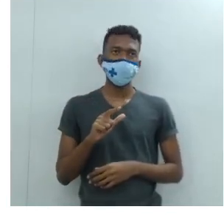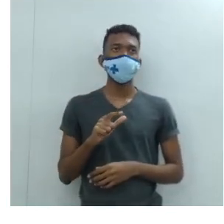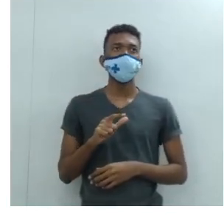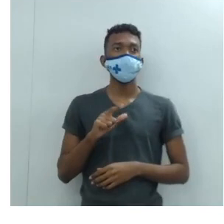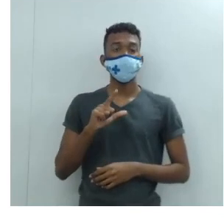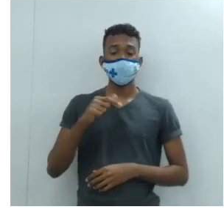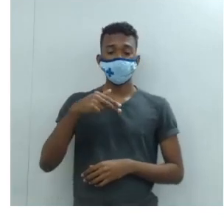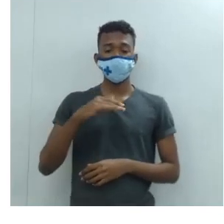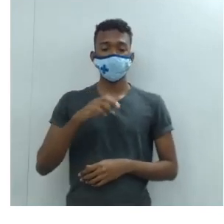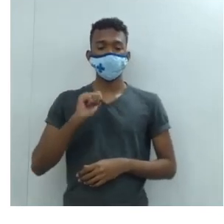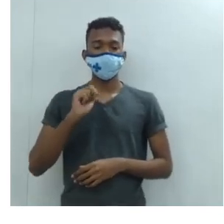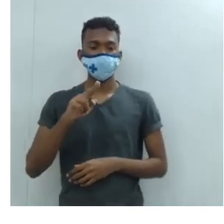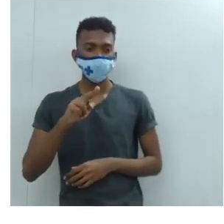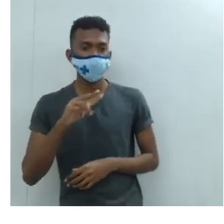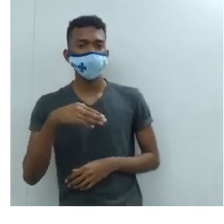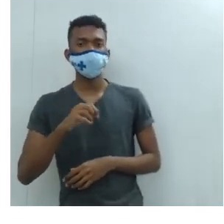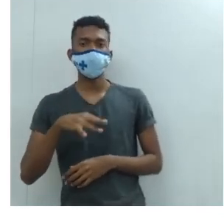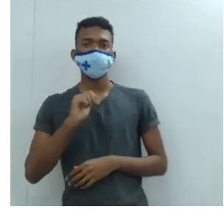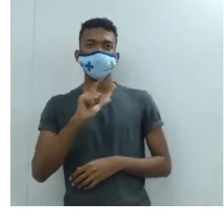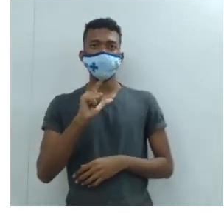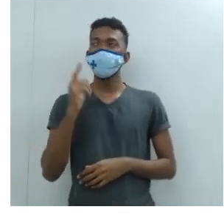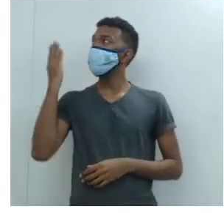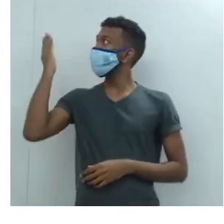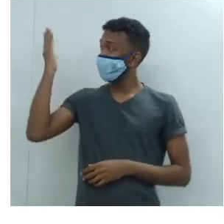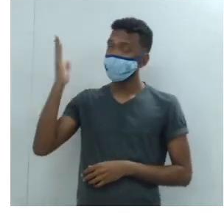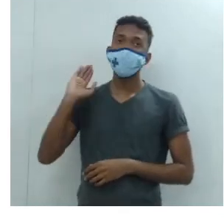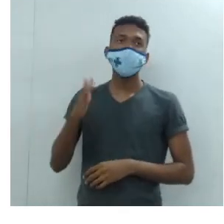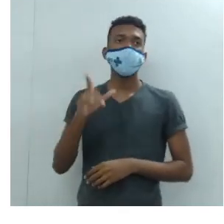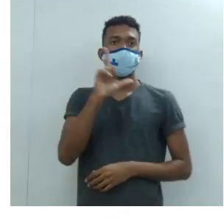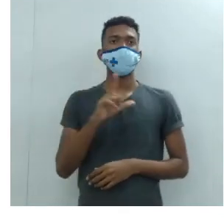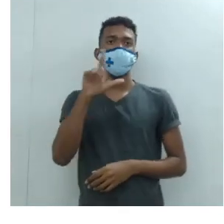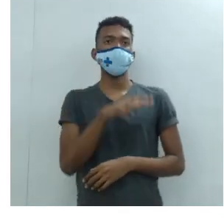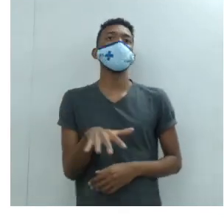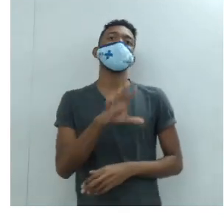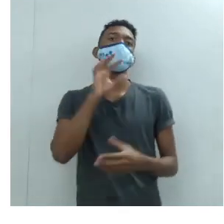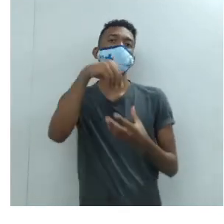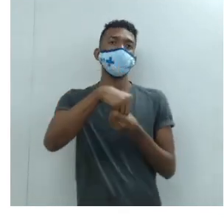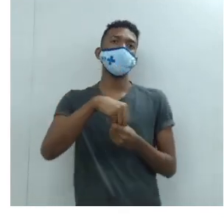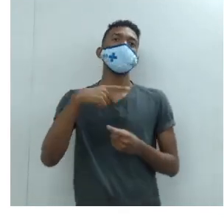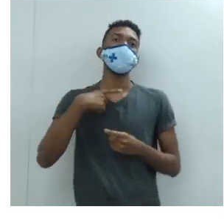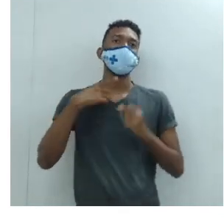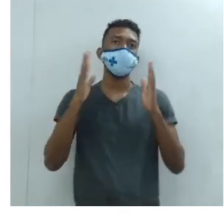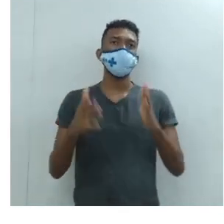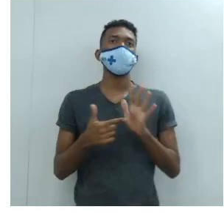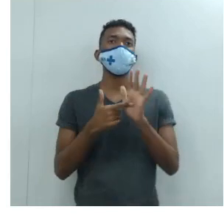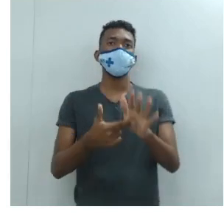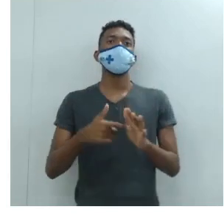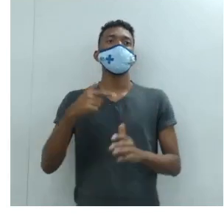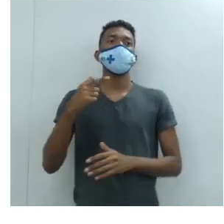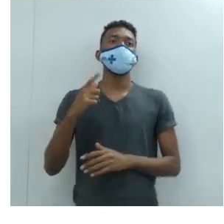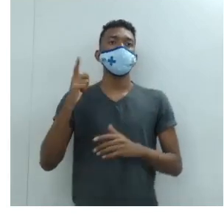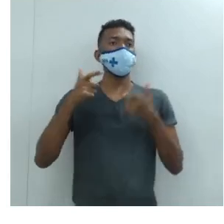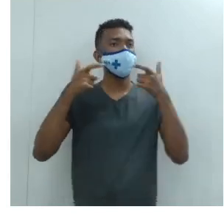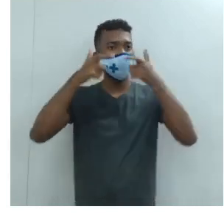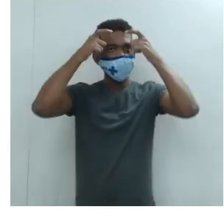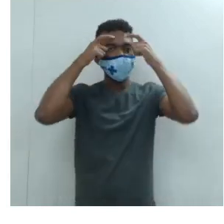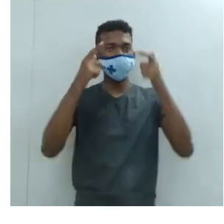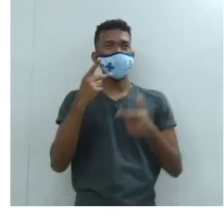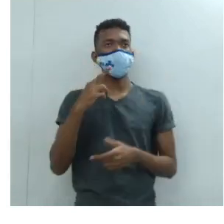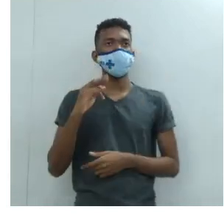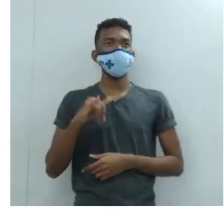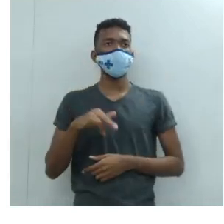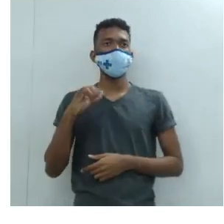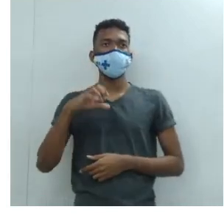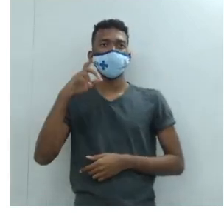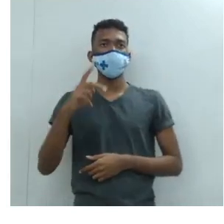literário, que vai trazer a sua obra reconhecida, o príncipe, então